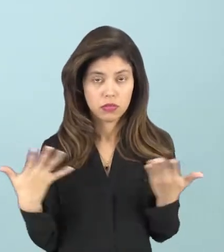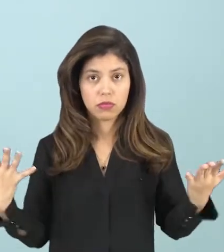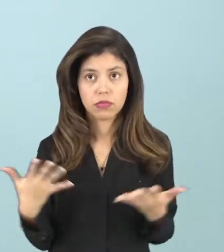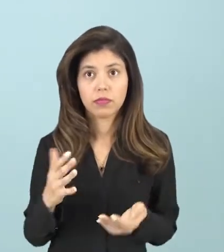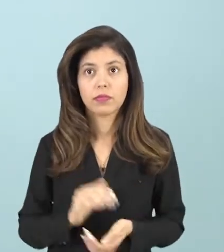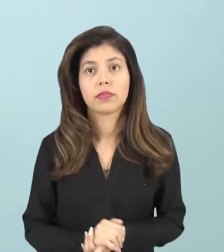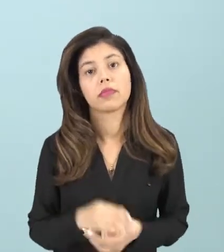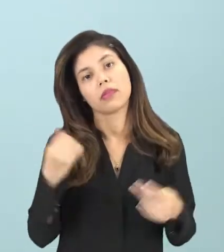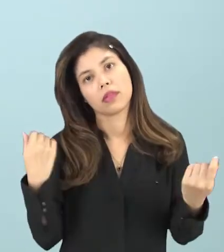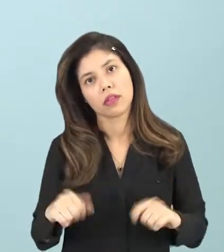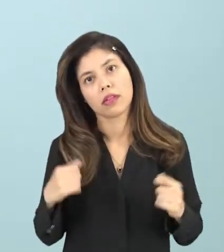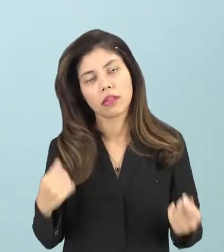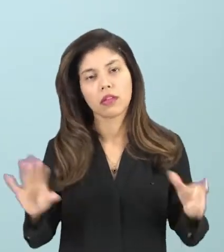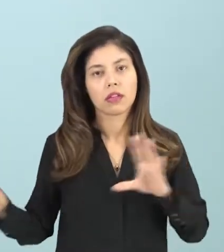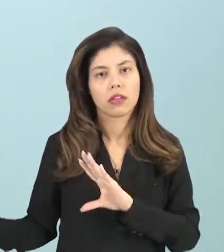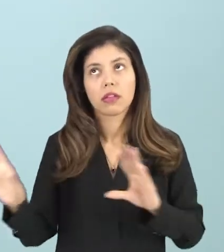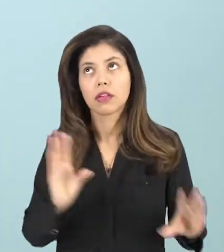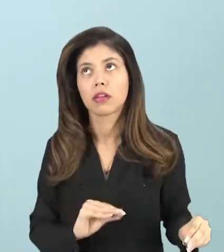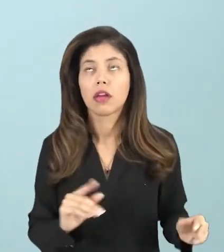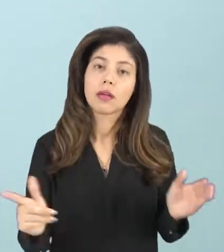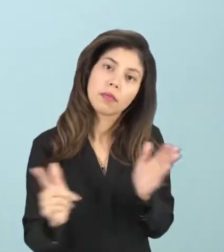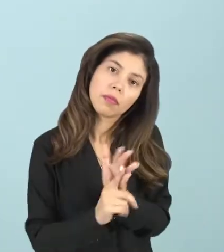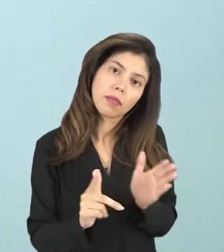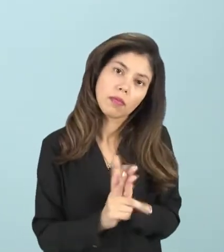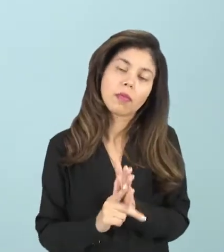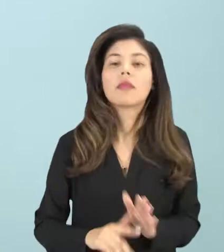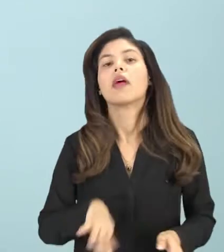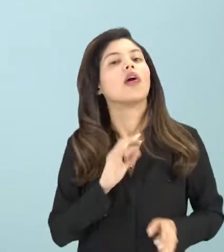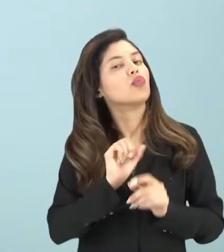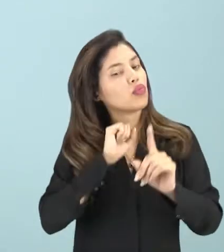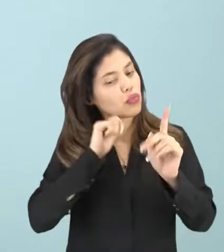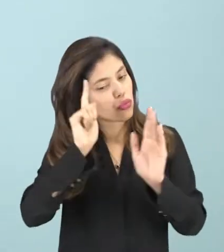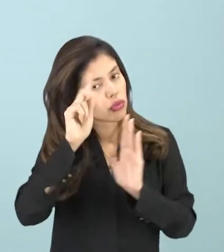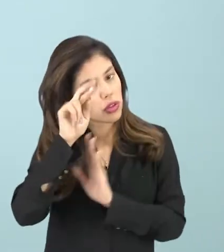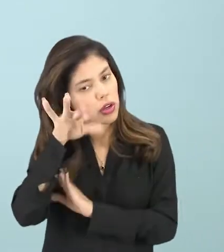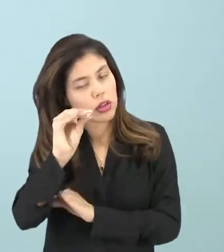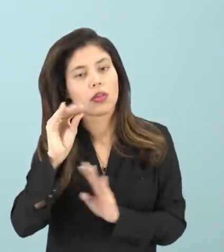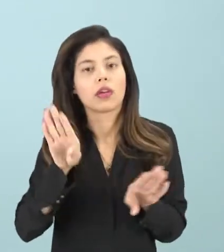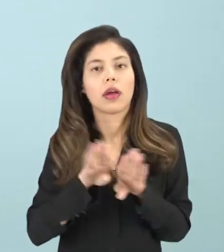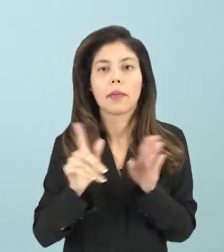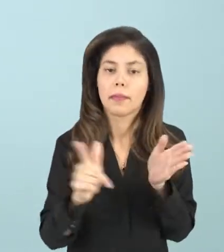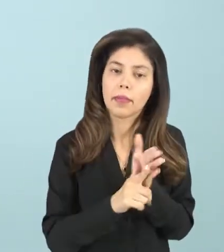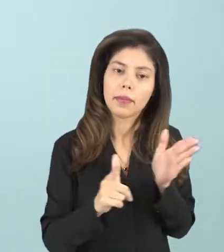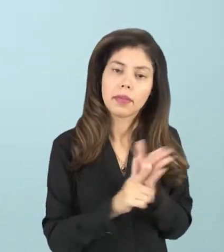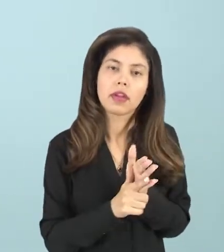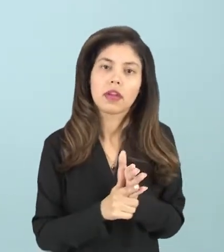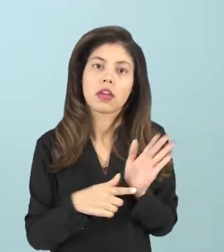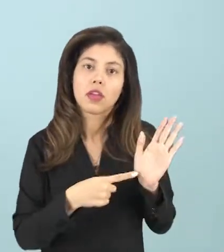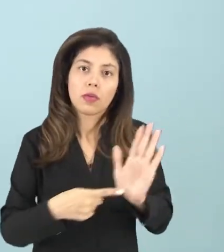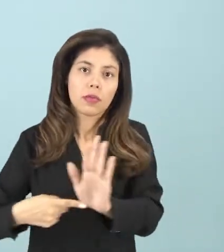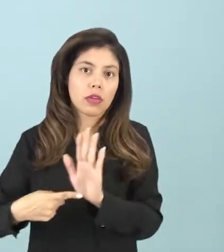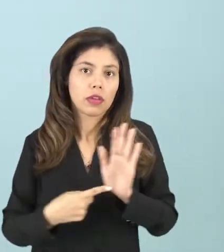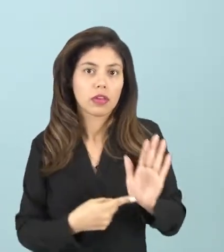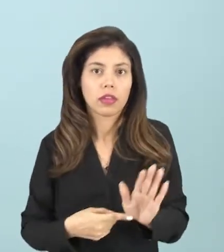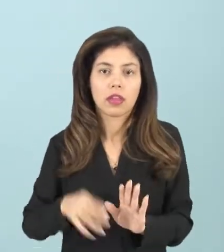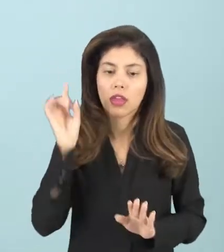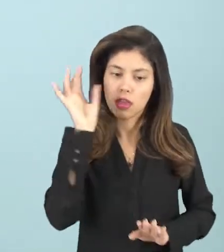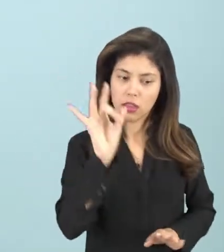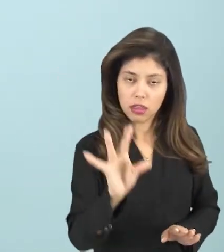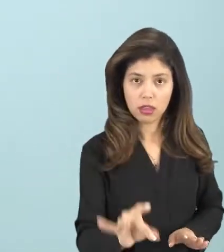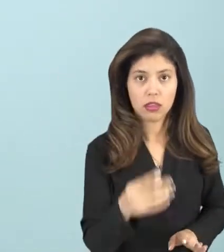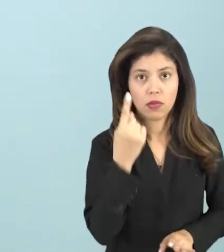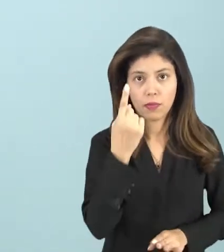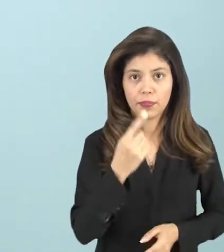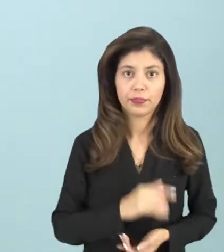devido a esses papéis de gênero, a esses papéis que são atribuídos a cada